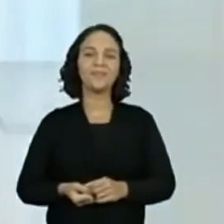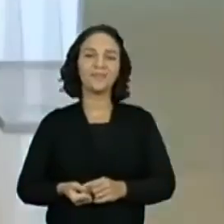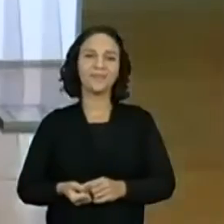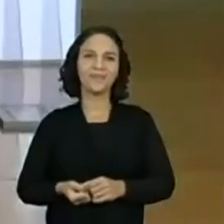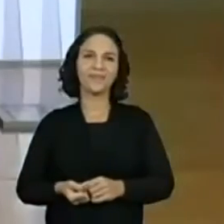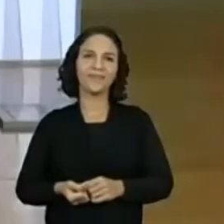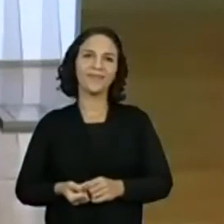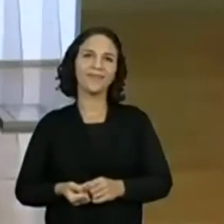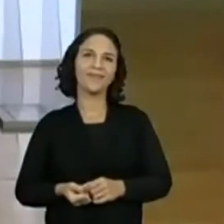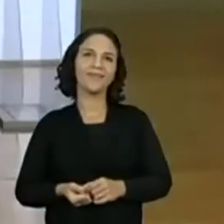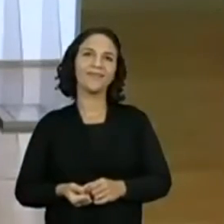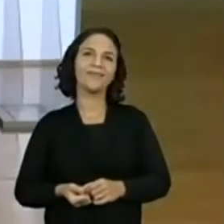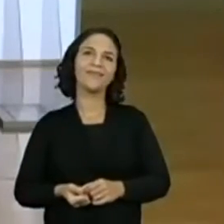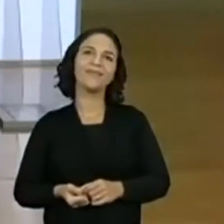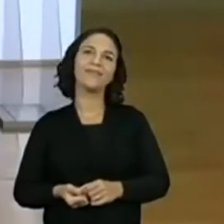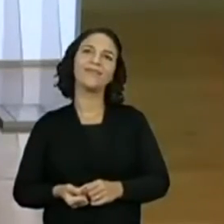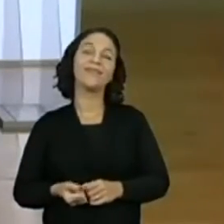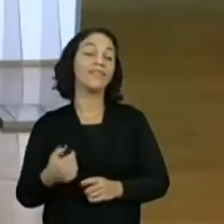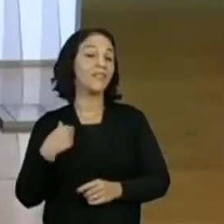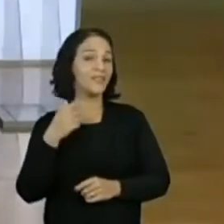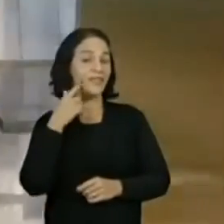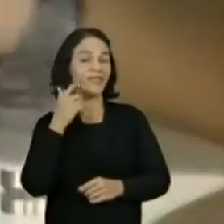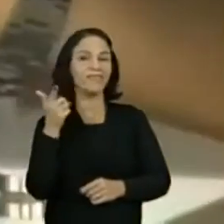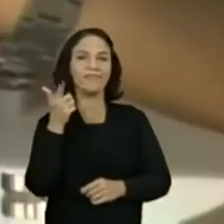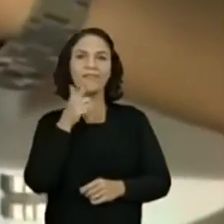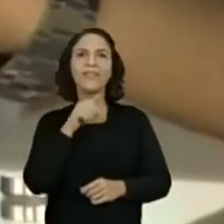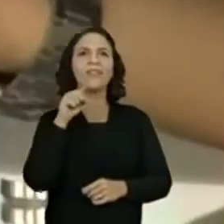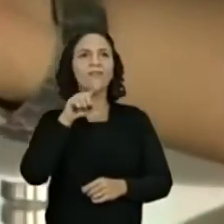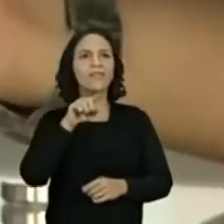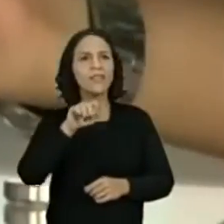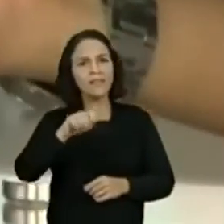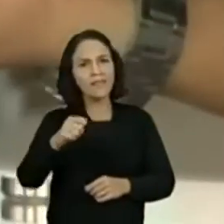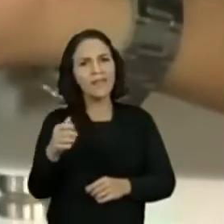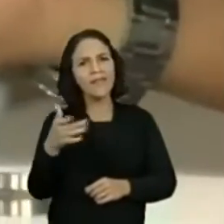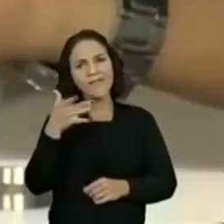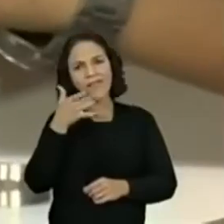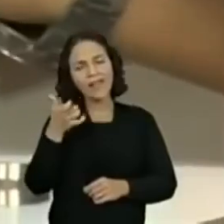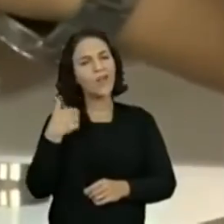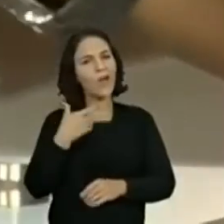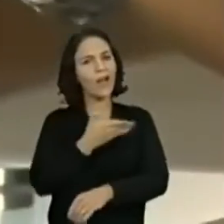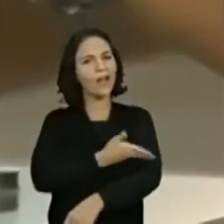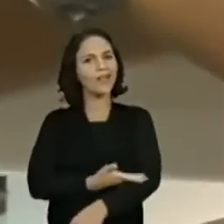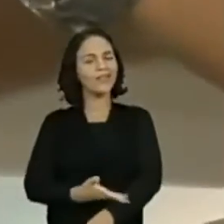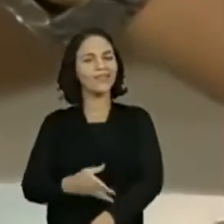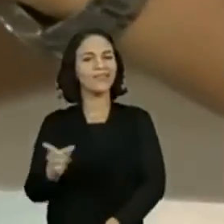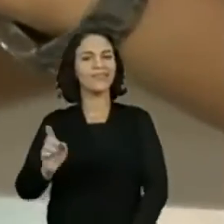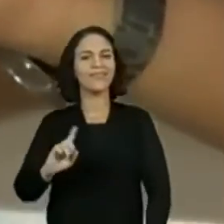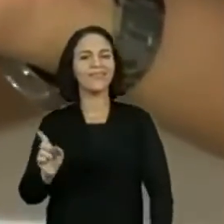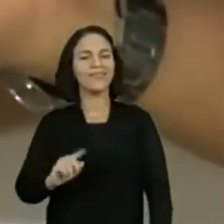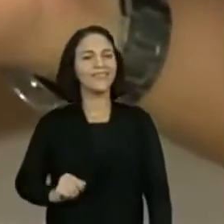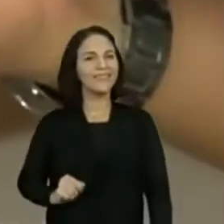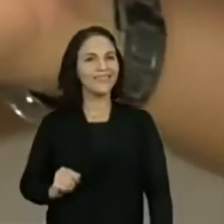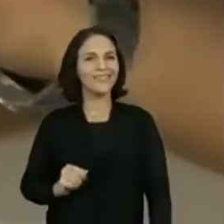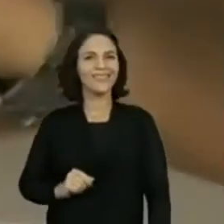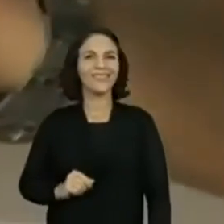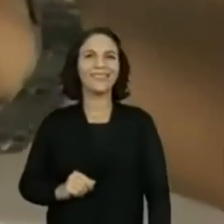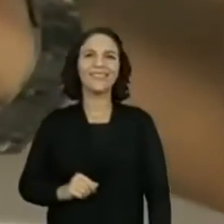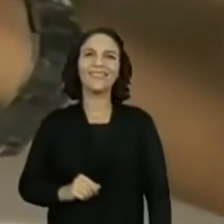Então, vamos lá. Será que eu vou acertar, gente? Nossa, você tirou tão fácil. não estou acostumada com essa brincadeira, não, professora.